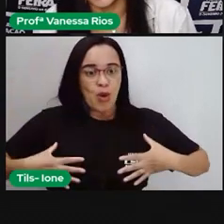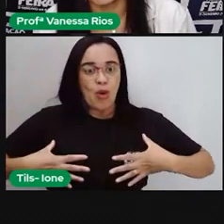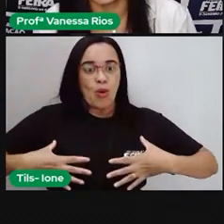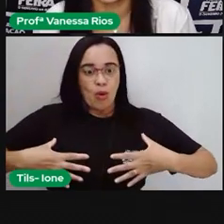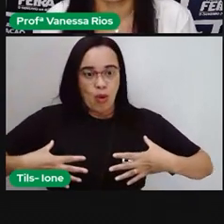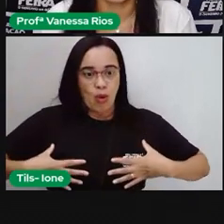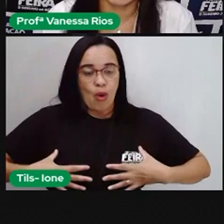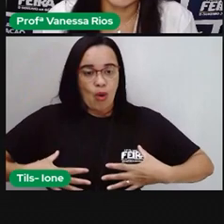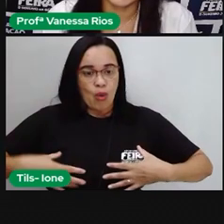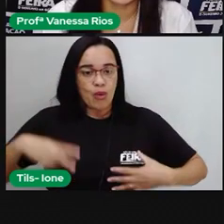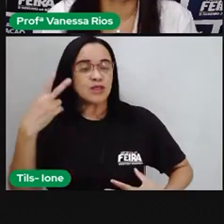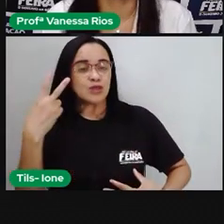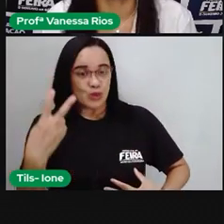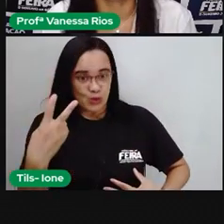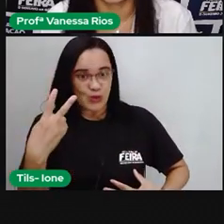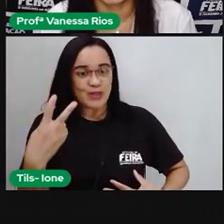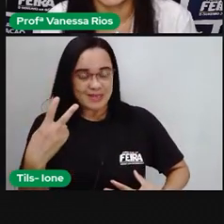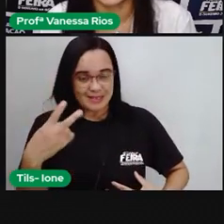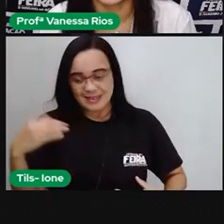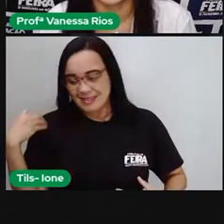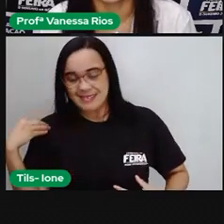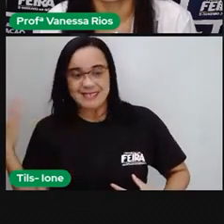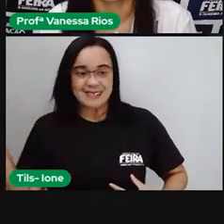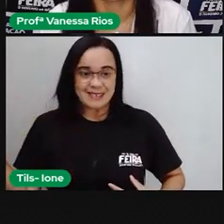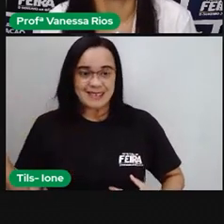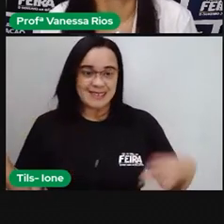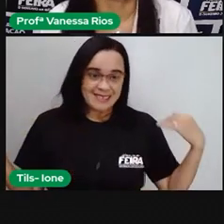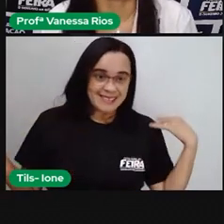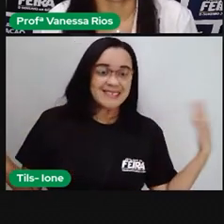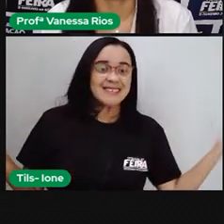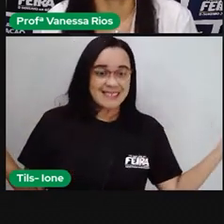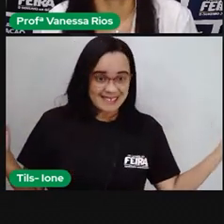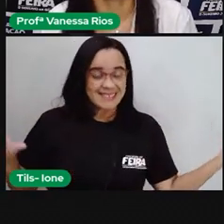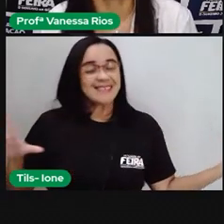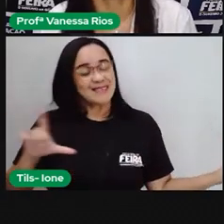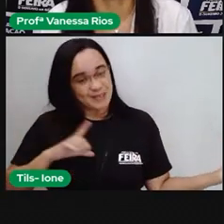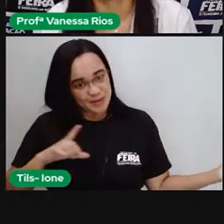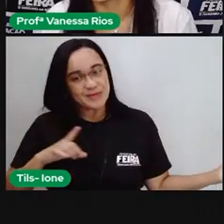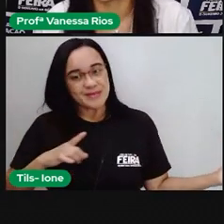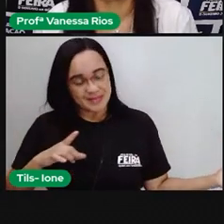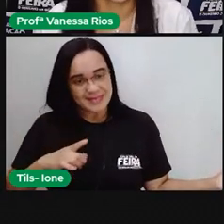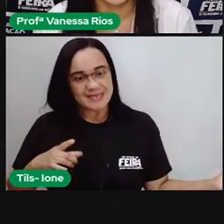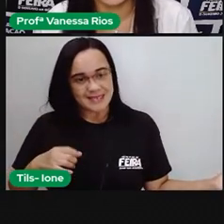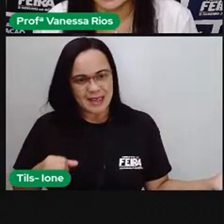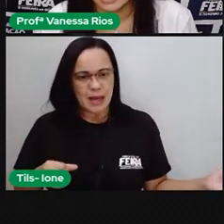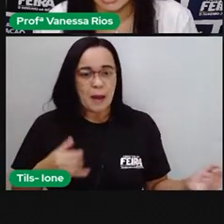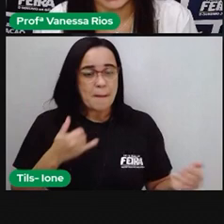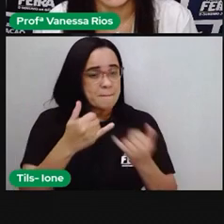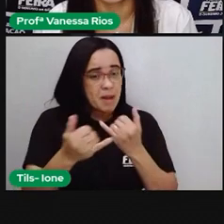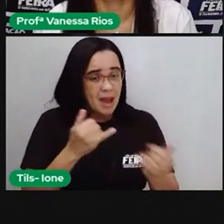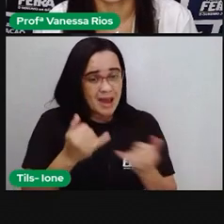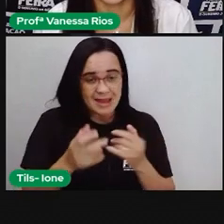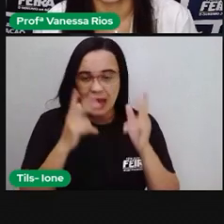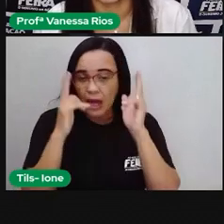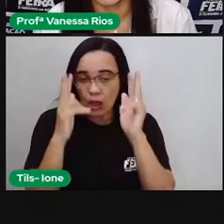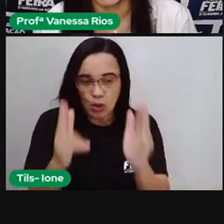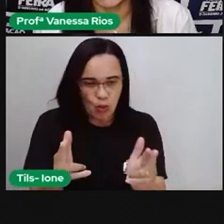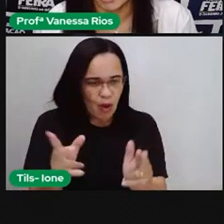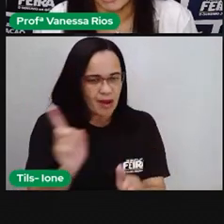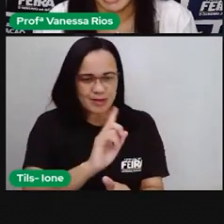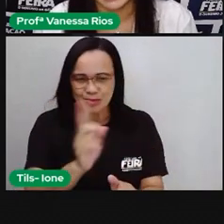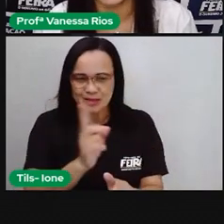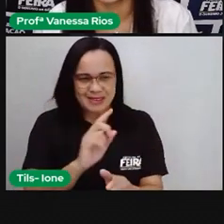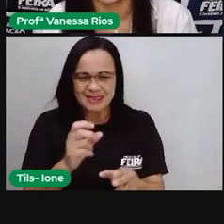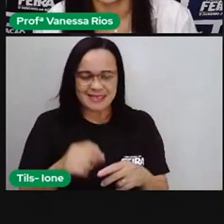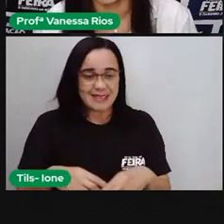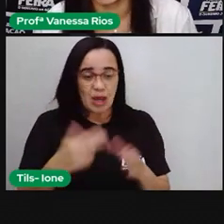pulmões também, um pulmão direito, um pulmão esquerdo, que aparentemente são iguais, mas não são, né? Não tem aí o mesmo